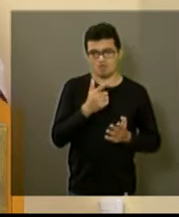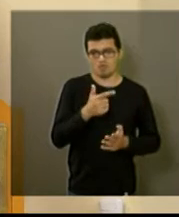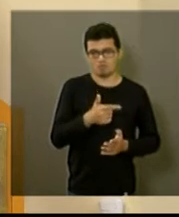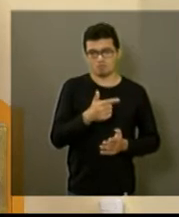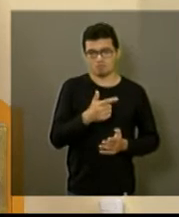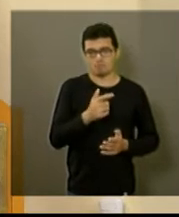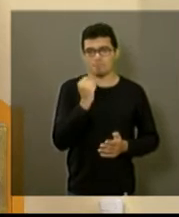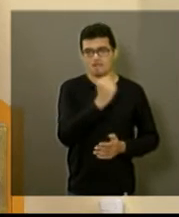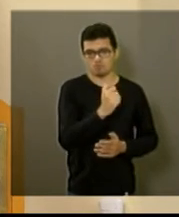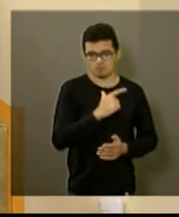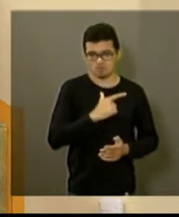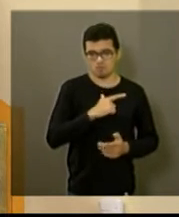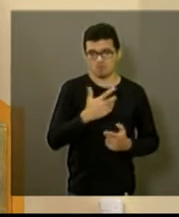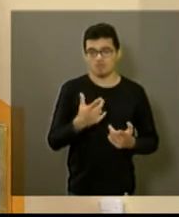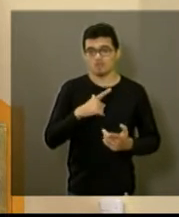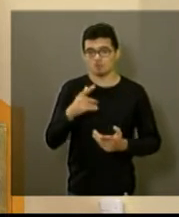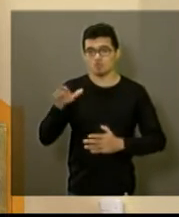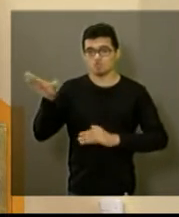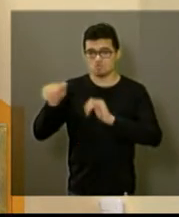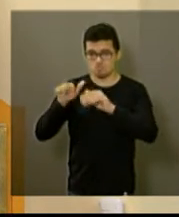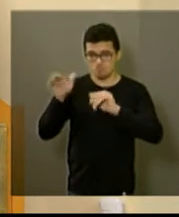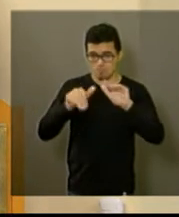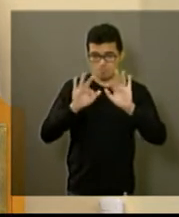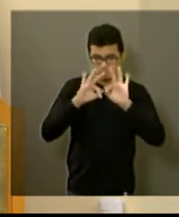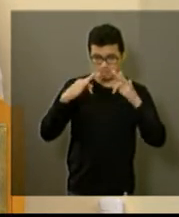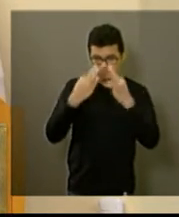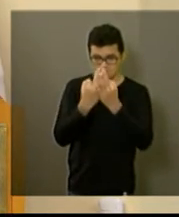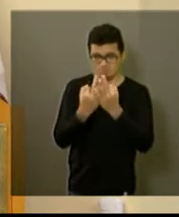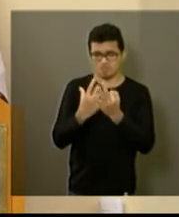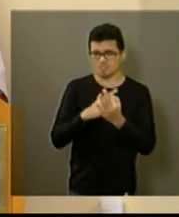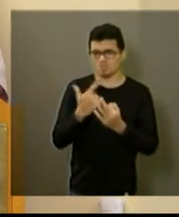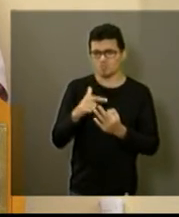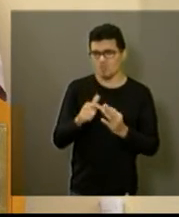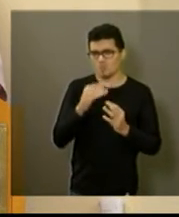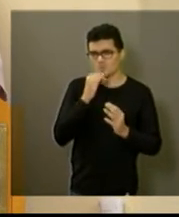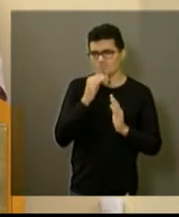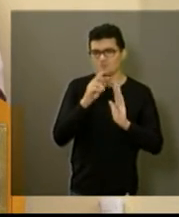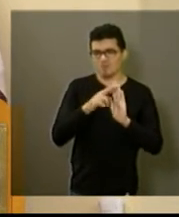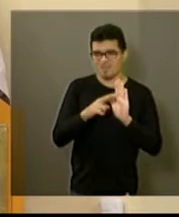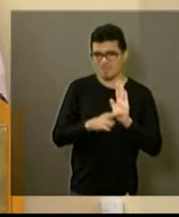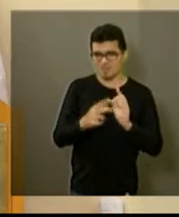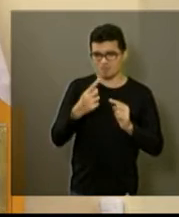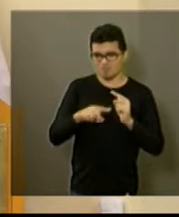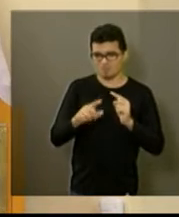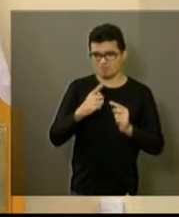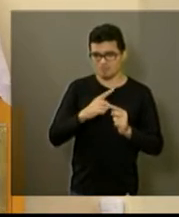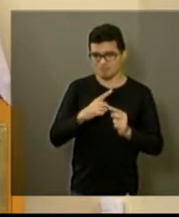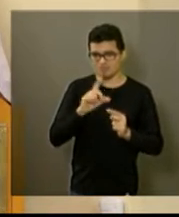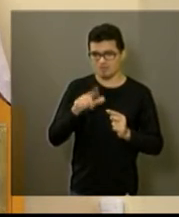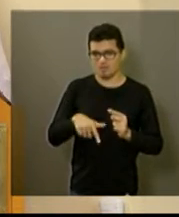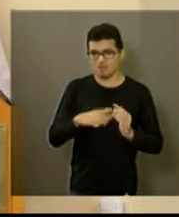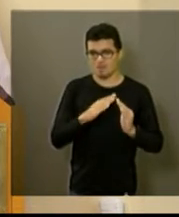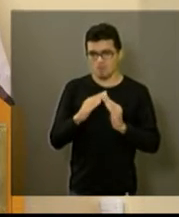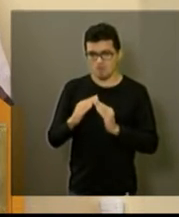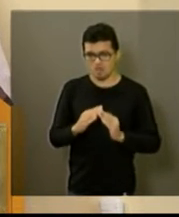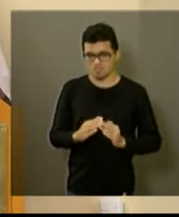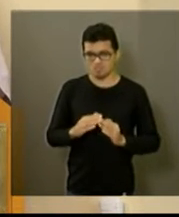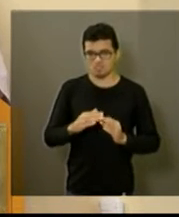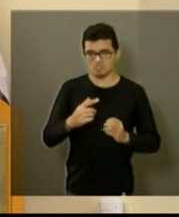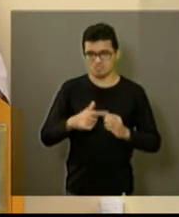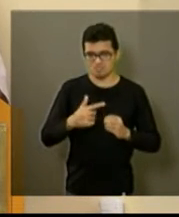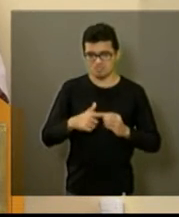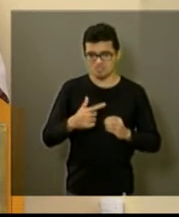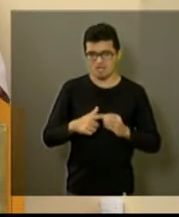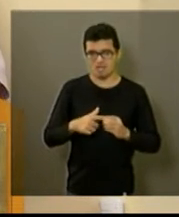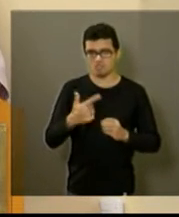e convocamos as famílias que estavam lá, mesmo fora dos critérios, que são ter os quatro anos de moradia na cidade, não ter todos os